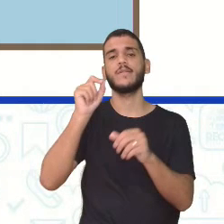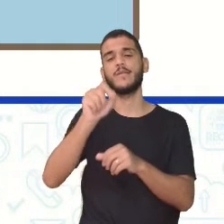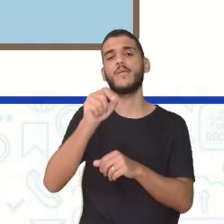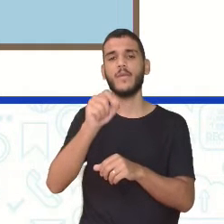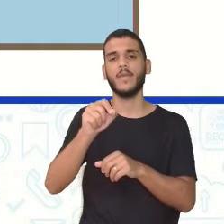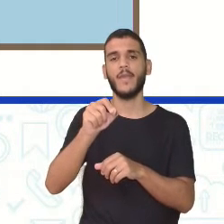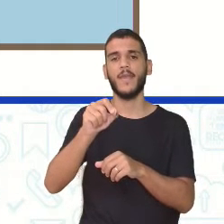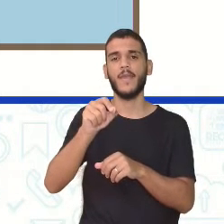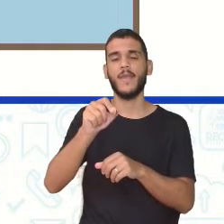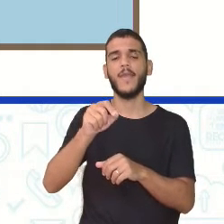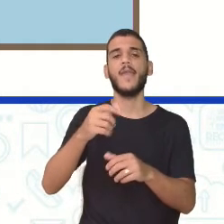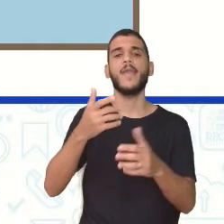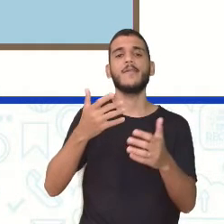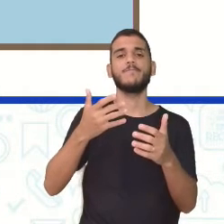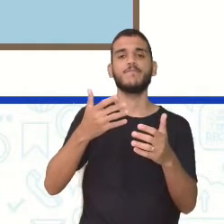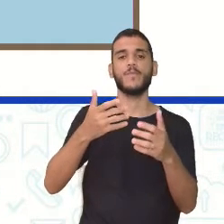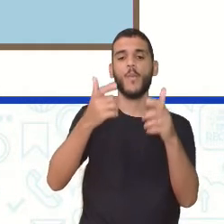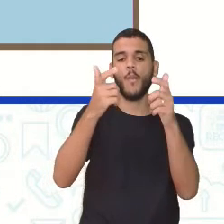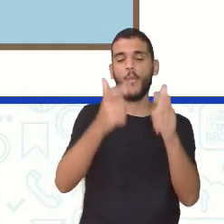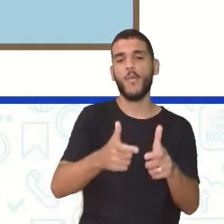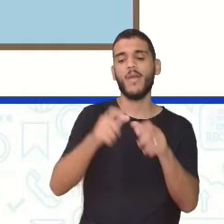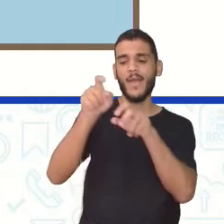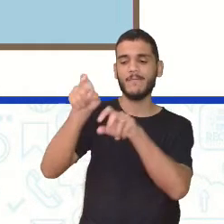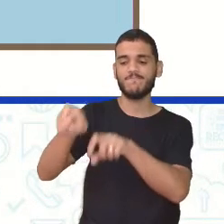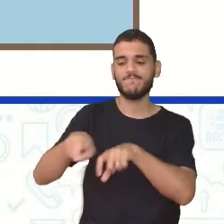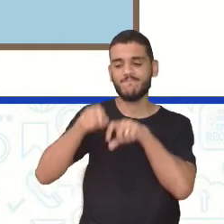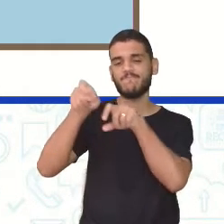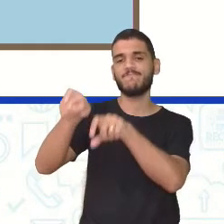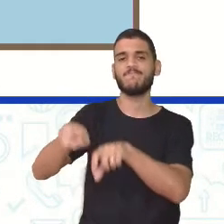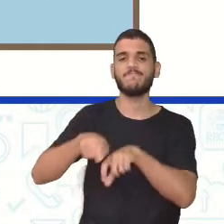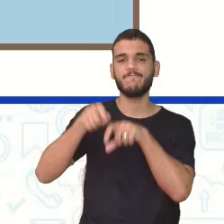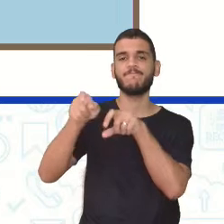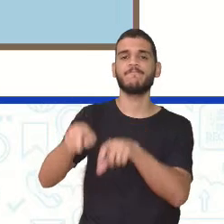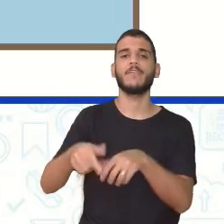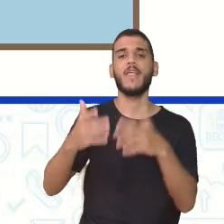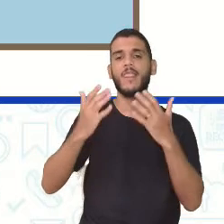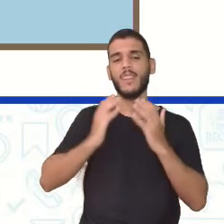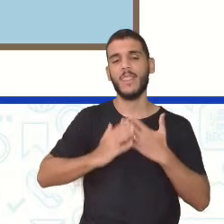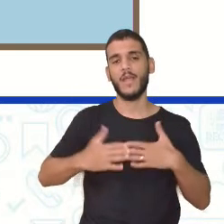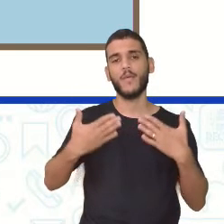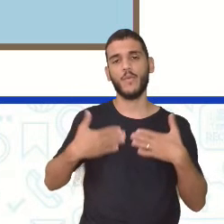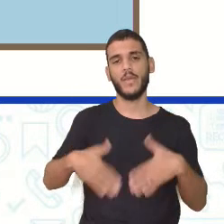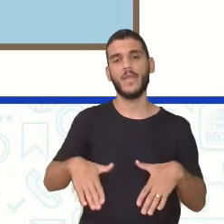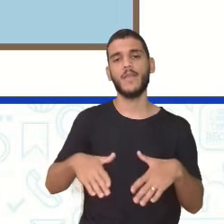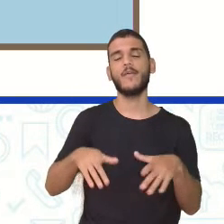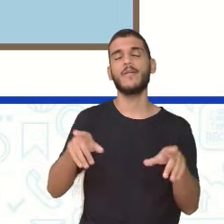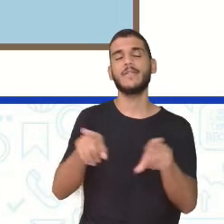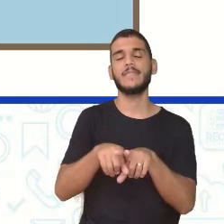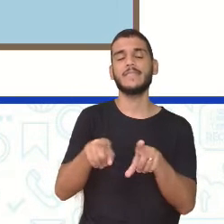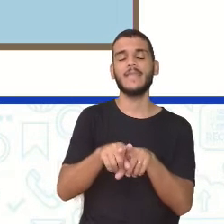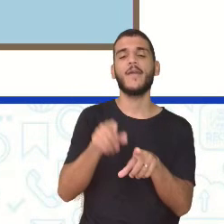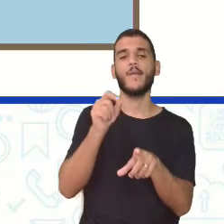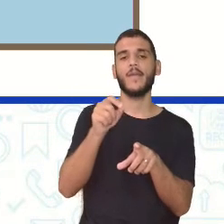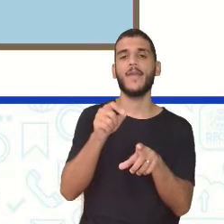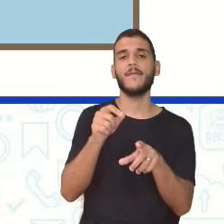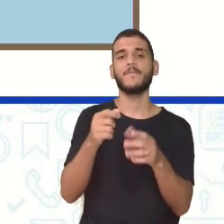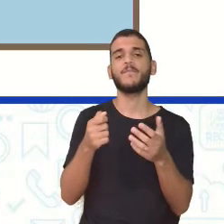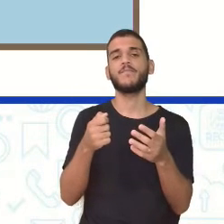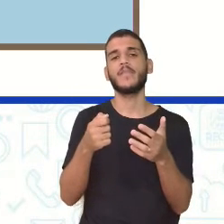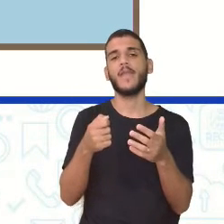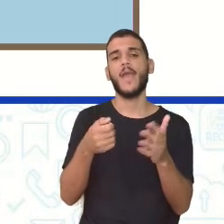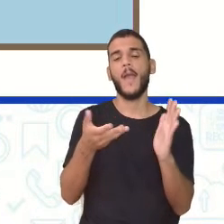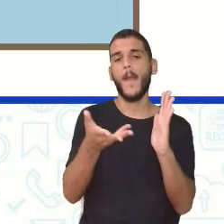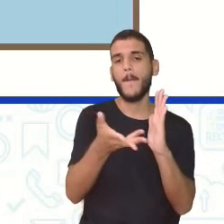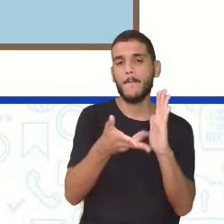atividades produtivas. Então, que atividades produtivas são essas? Vamos dar exemplos?